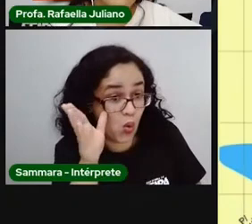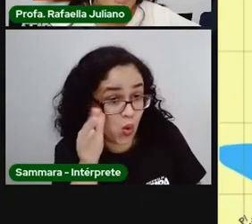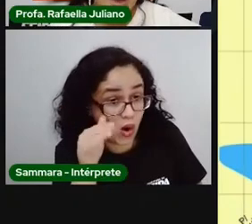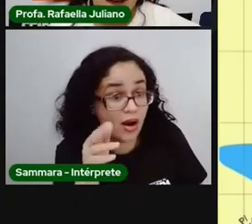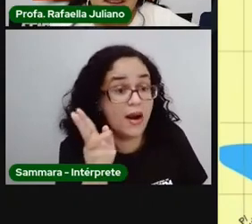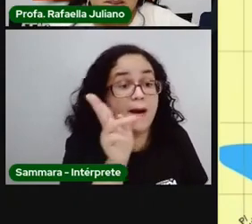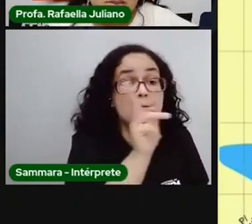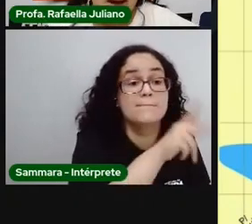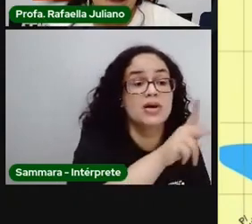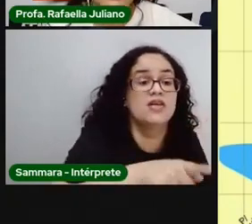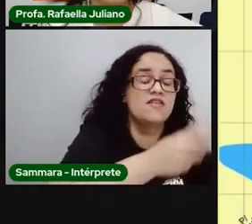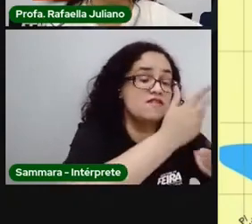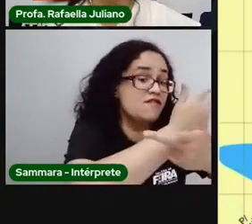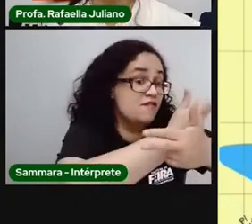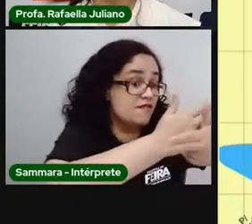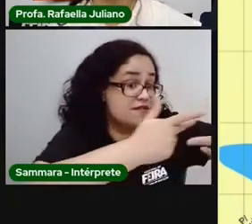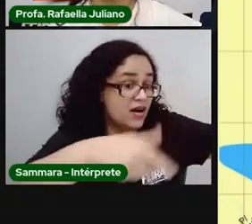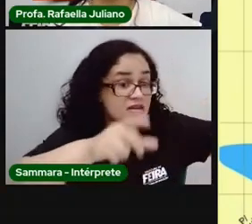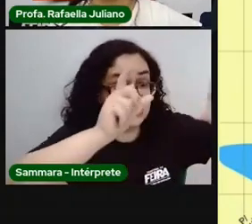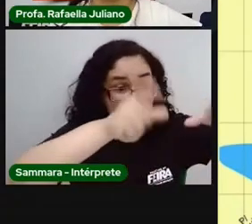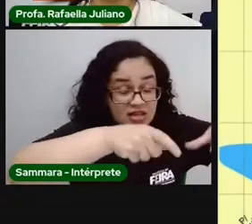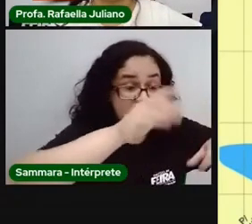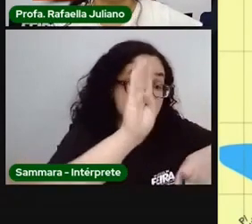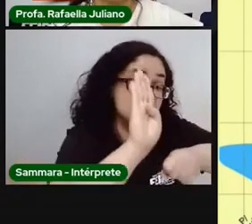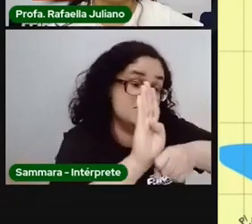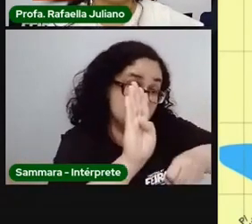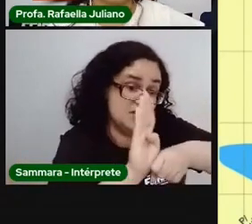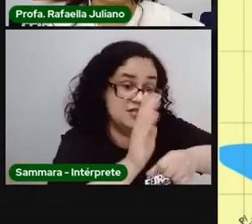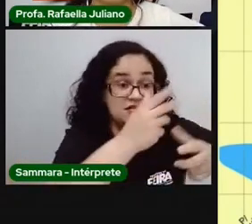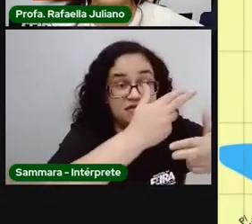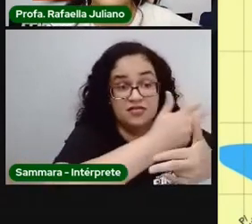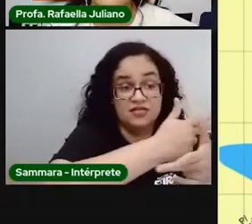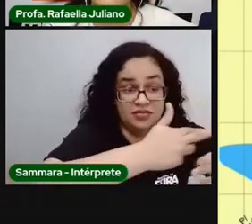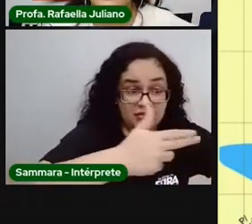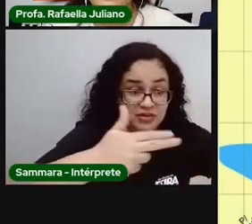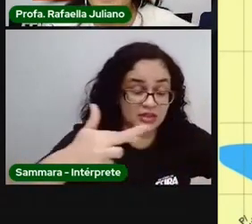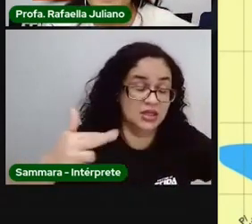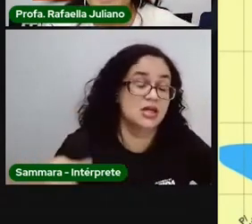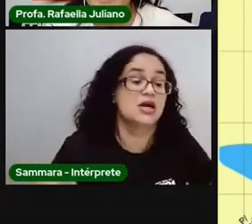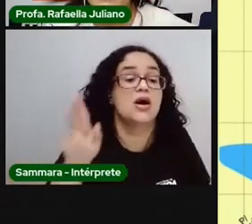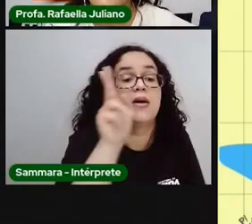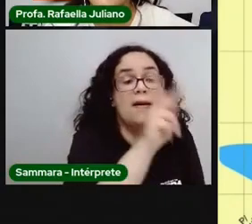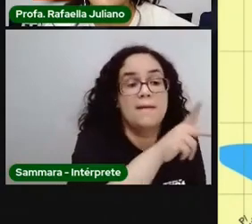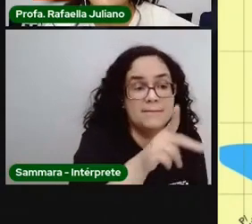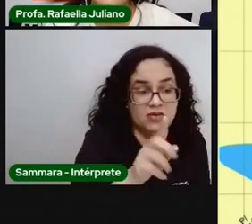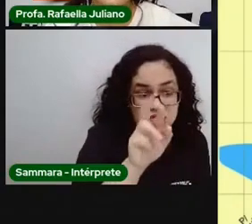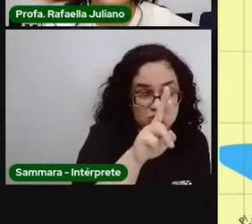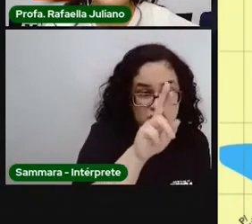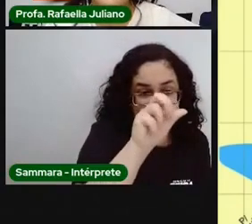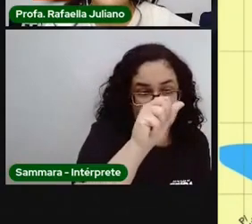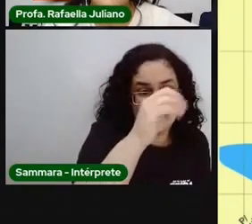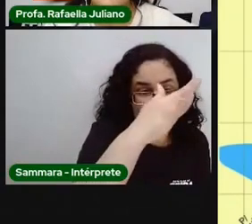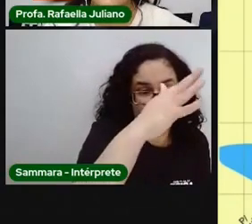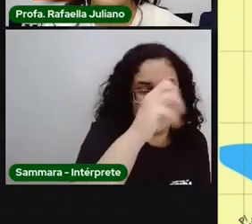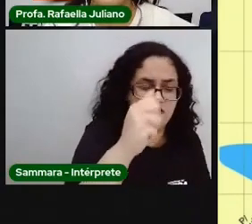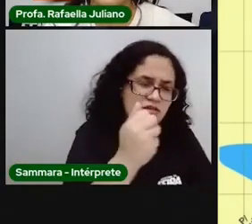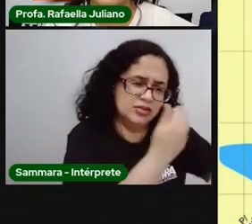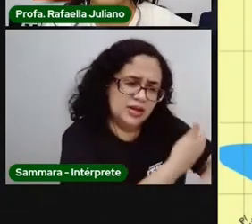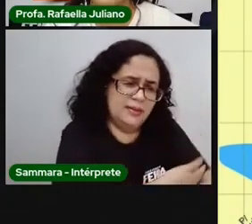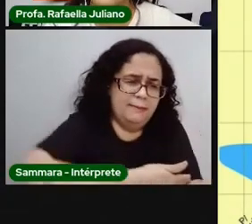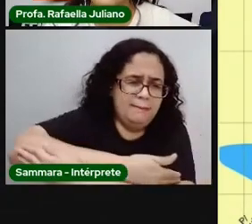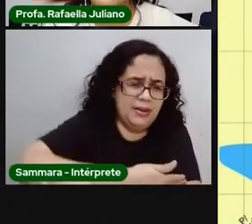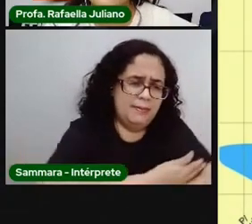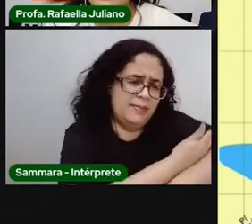morou em vários bairros de Feira de Santana. Quando Pro Rafa era bebê, criança, bem pequena,